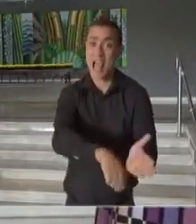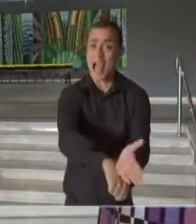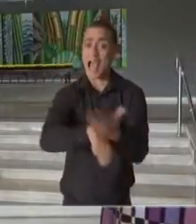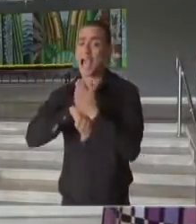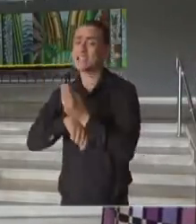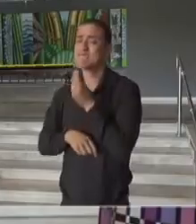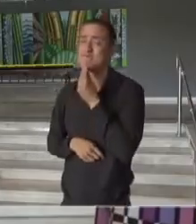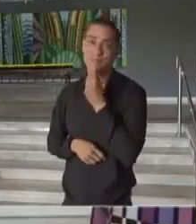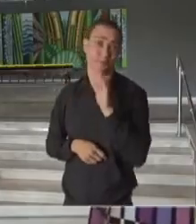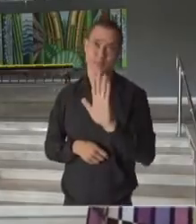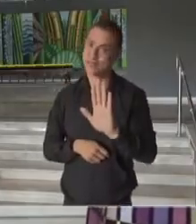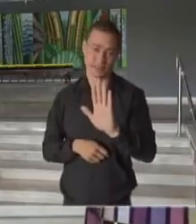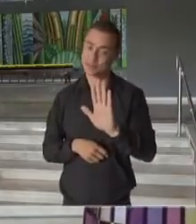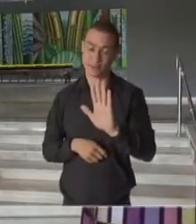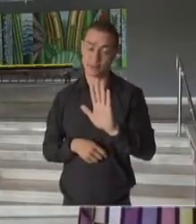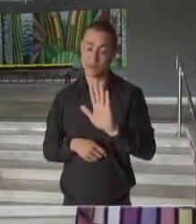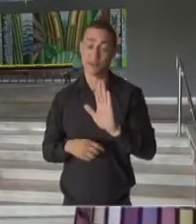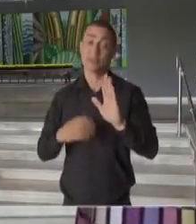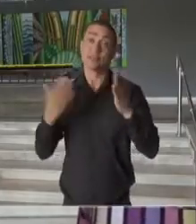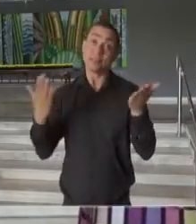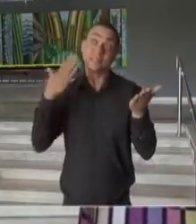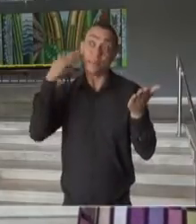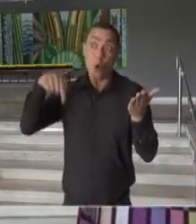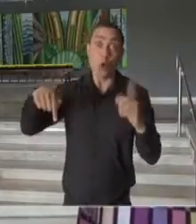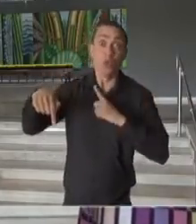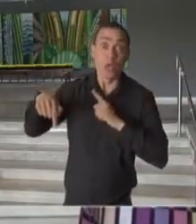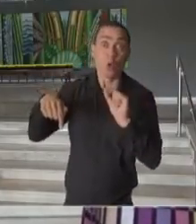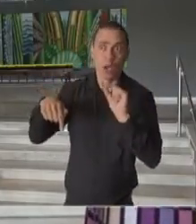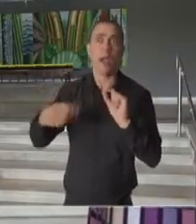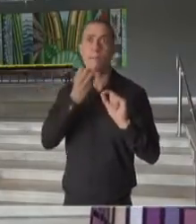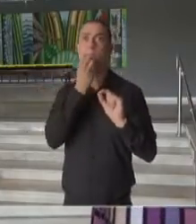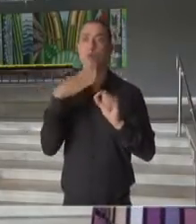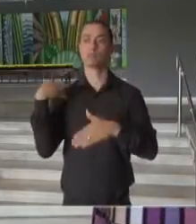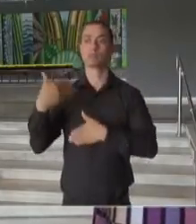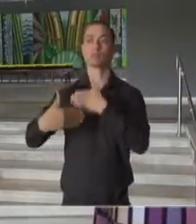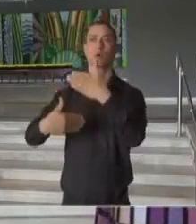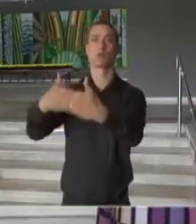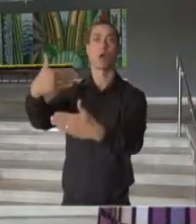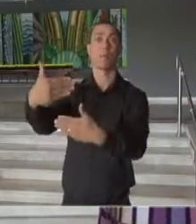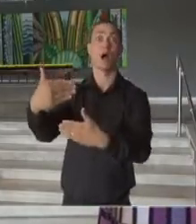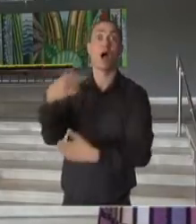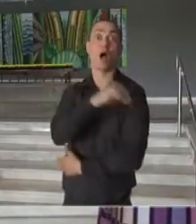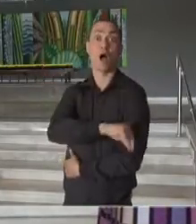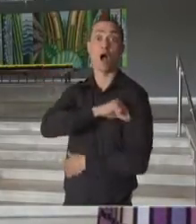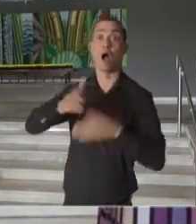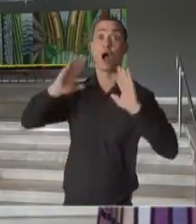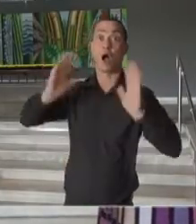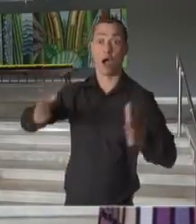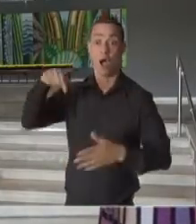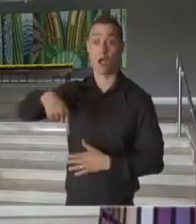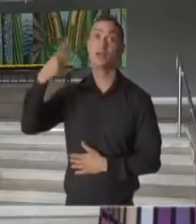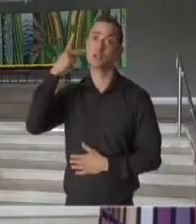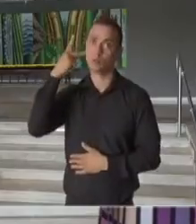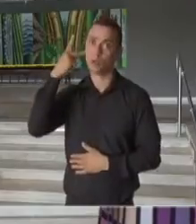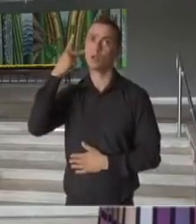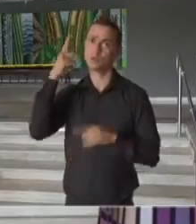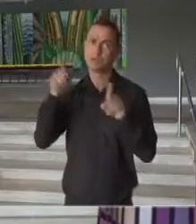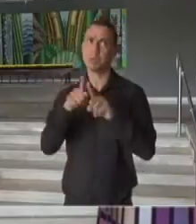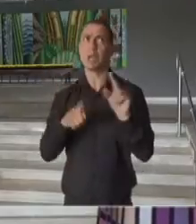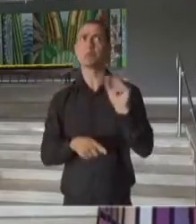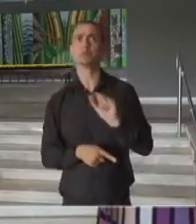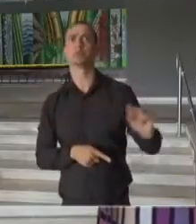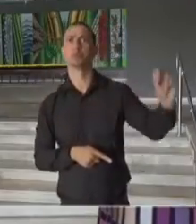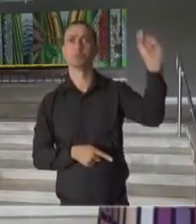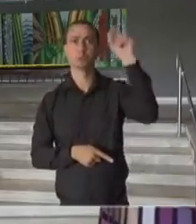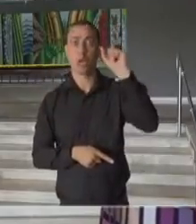vamos trabalhar com o que temos hoje, os bons resultados da vacinação em São Paulo e, felizmente, também em outras regiões